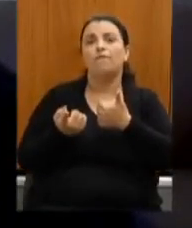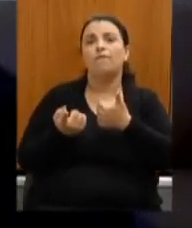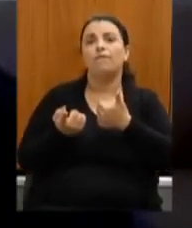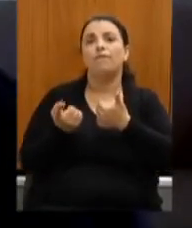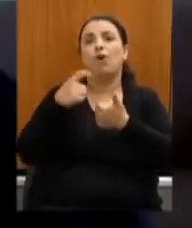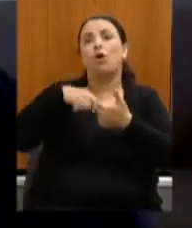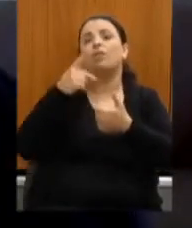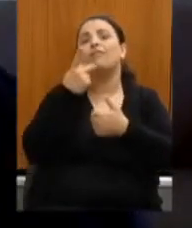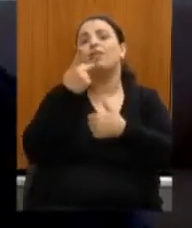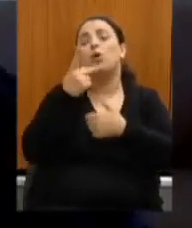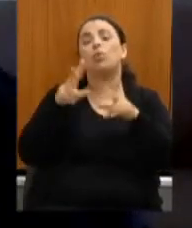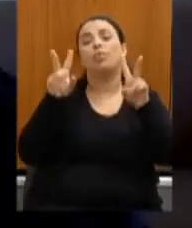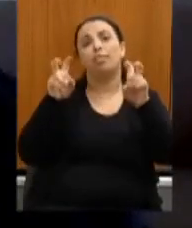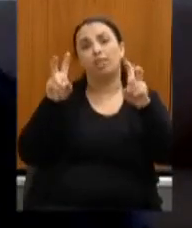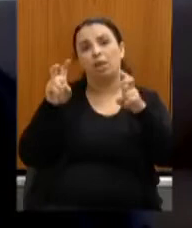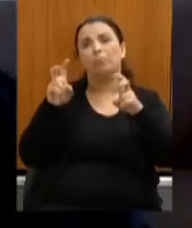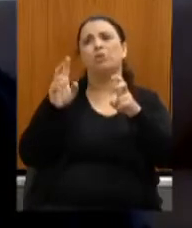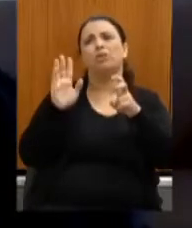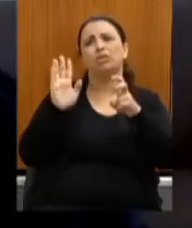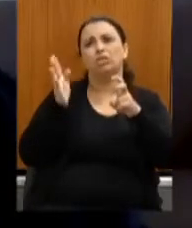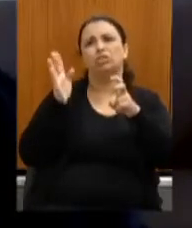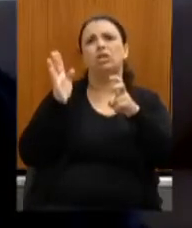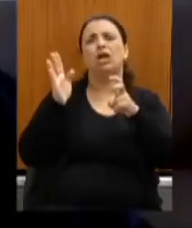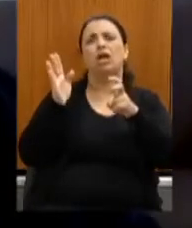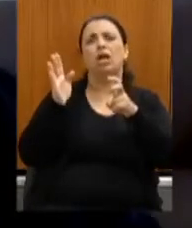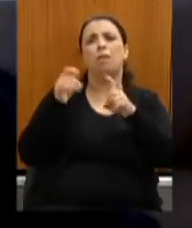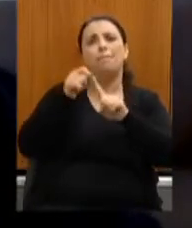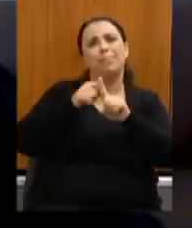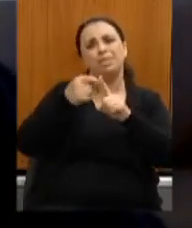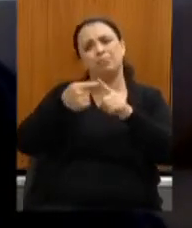desde o governo passado desde o governo passado